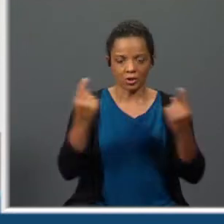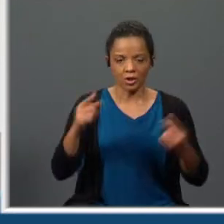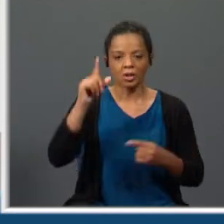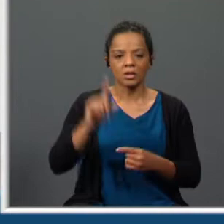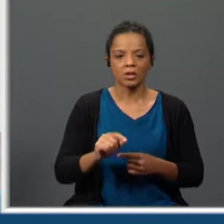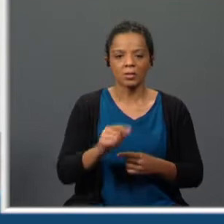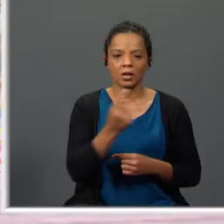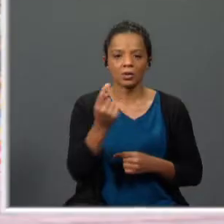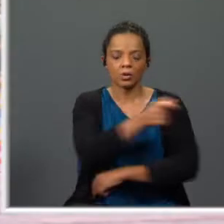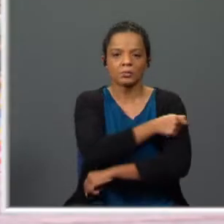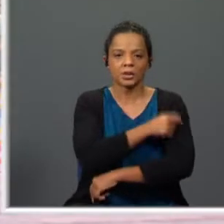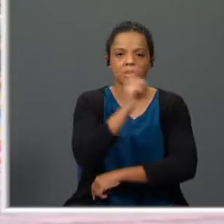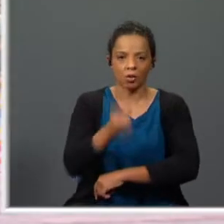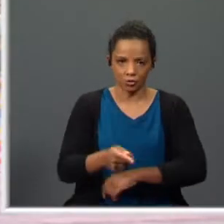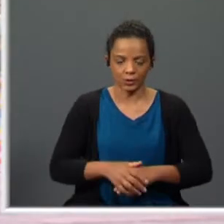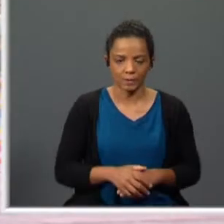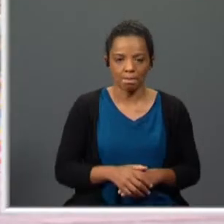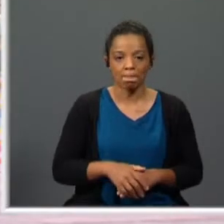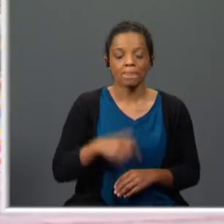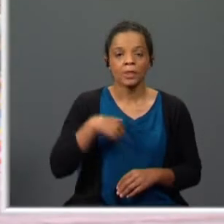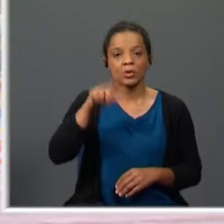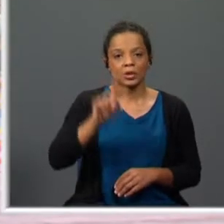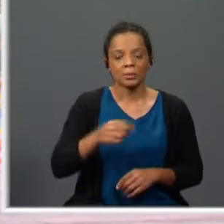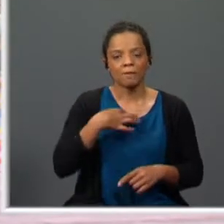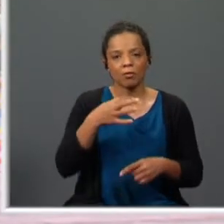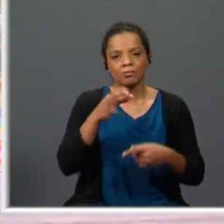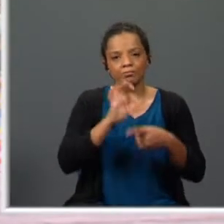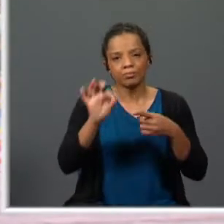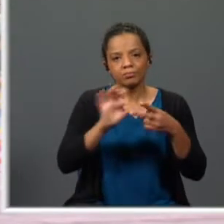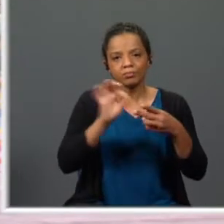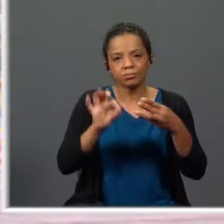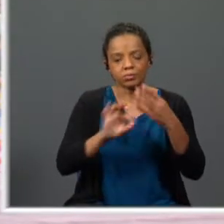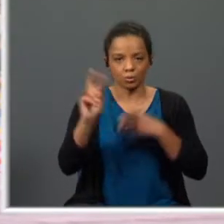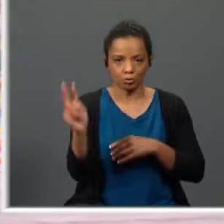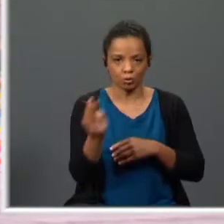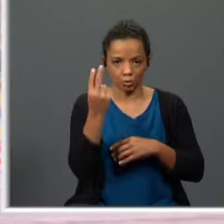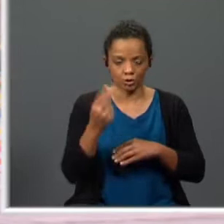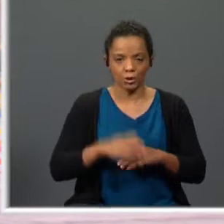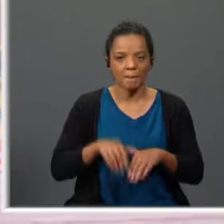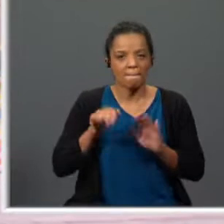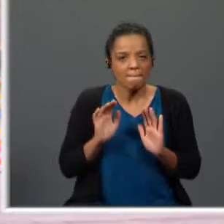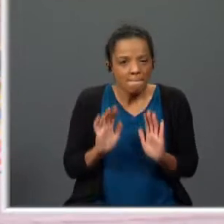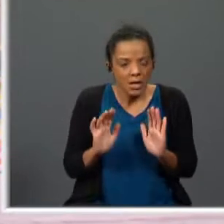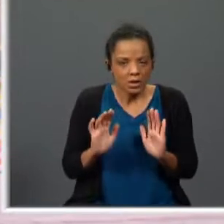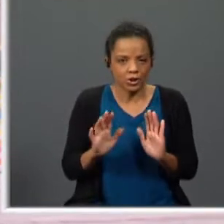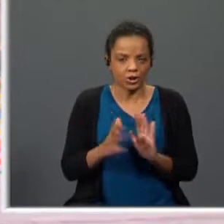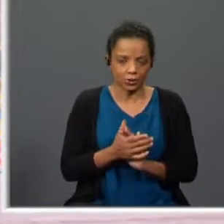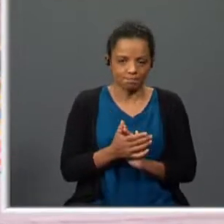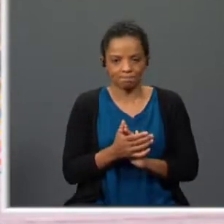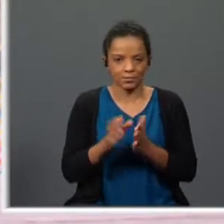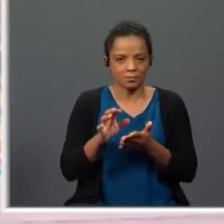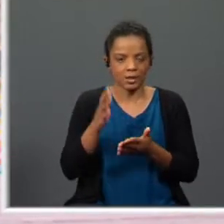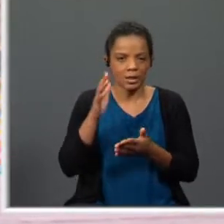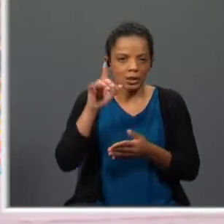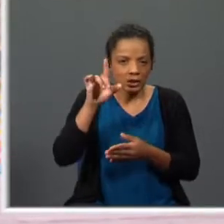Como é habitual também, eu vou fazer uma descrição dos dois quadros, mas tentando deixar-te ainda